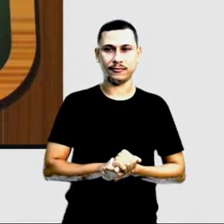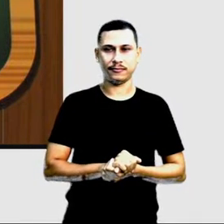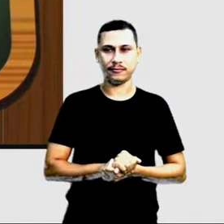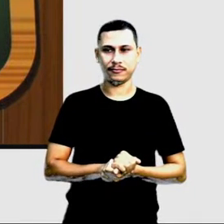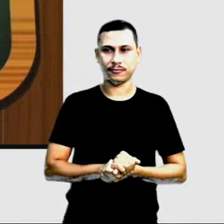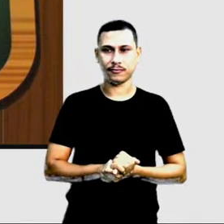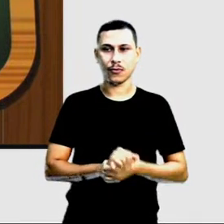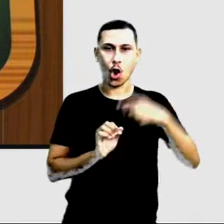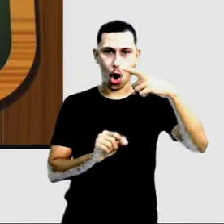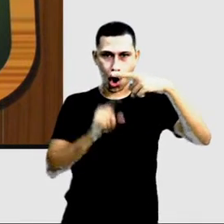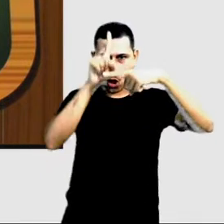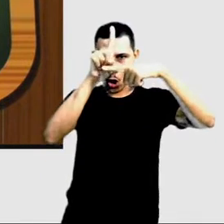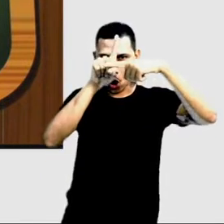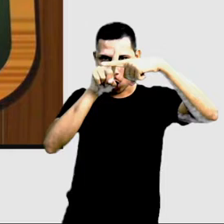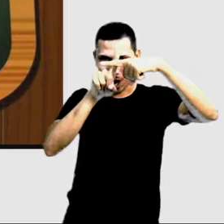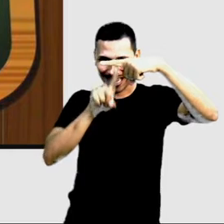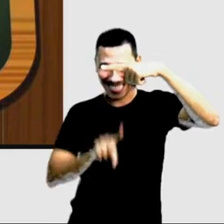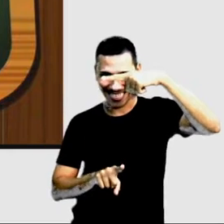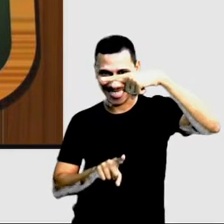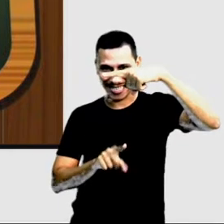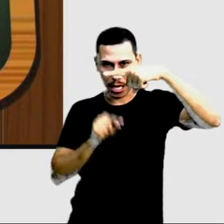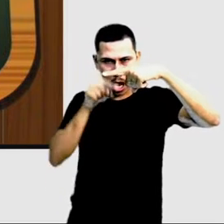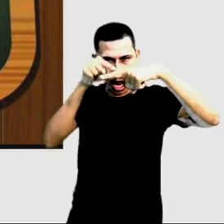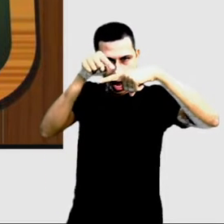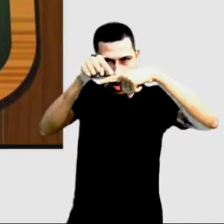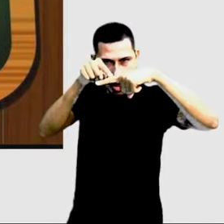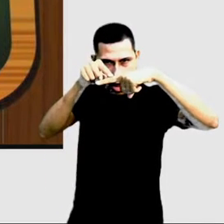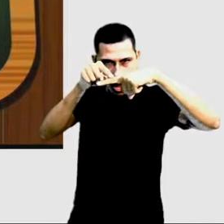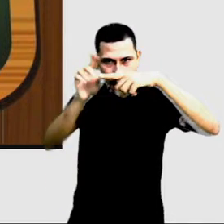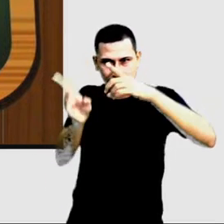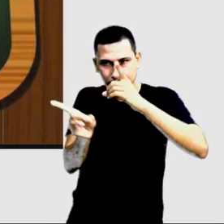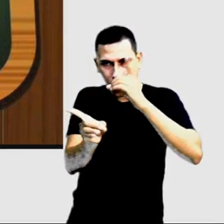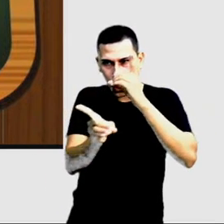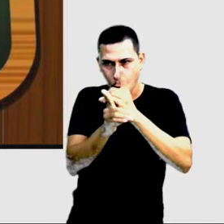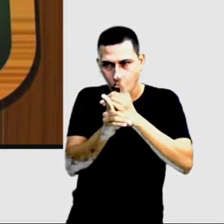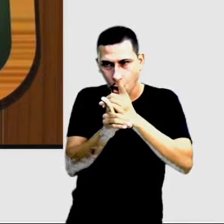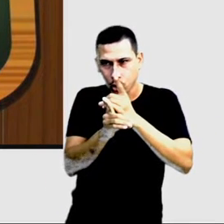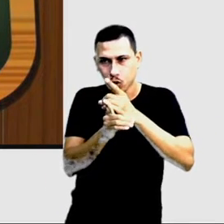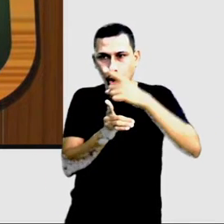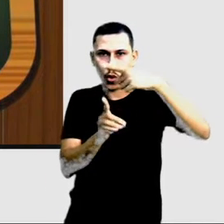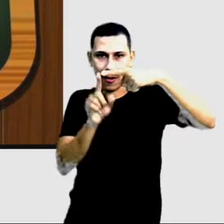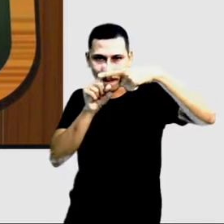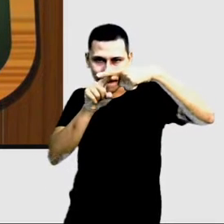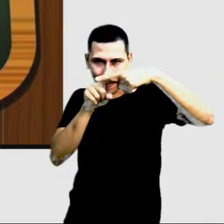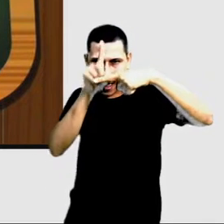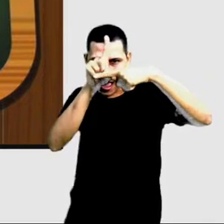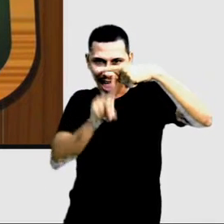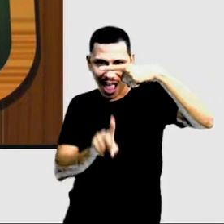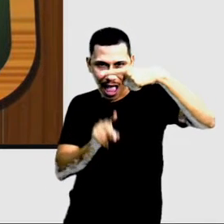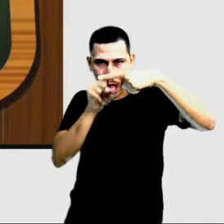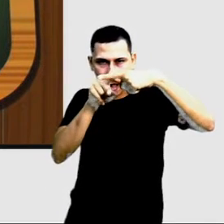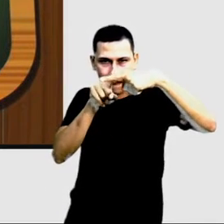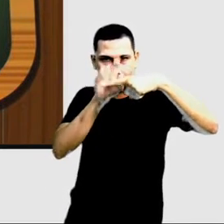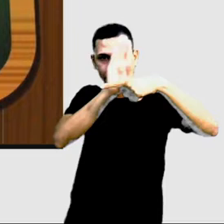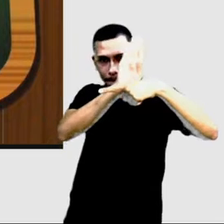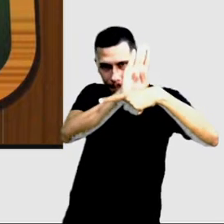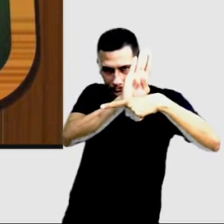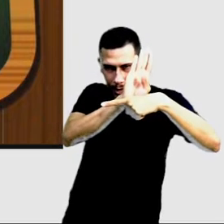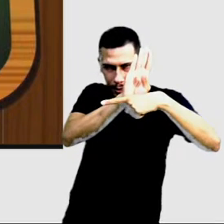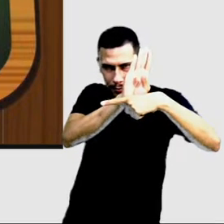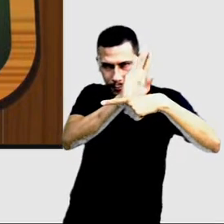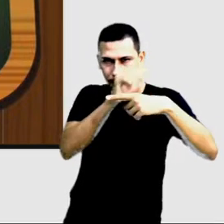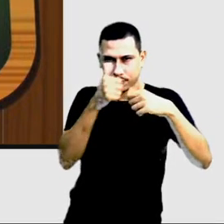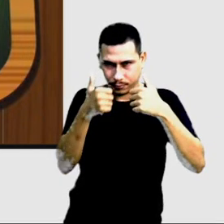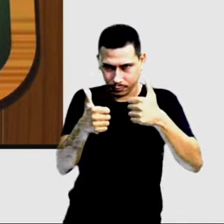Retas perpendiculares se cruzam, assim como as concorrentes. Possuem o ponto em comum,